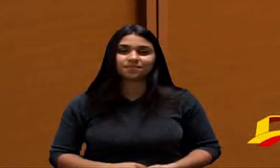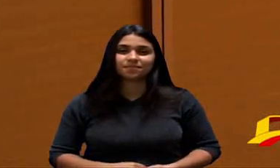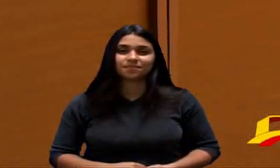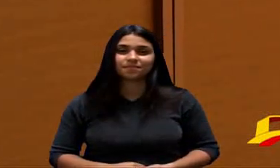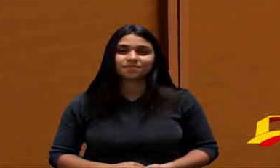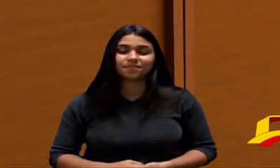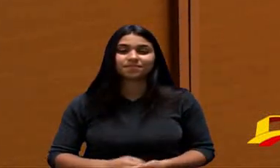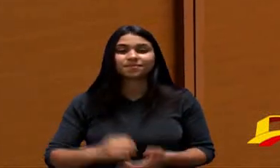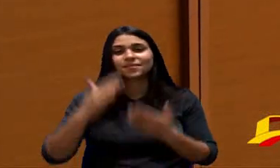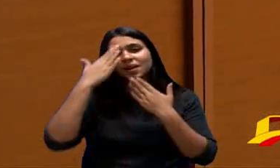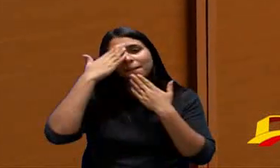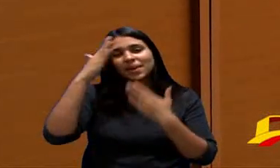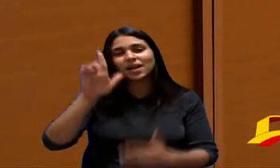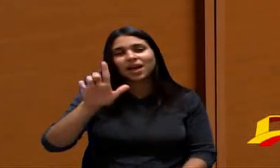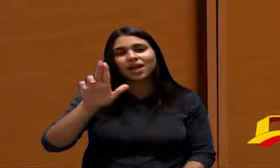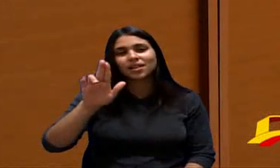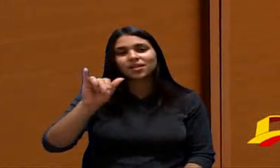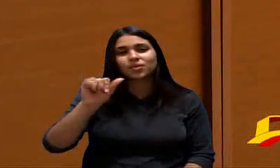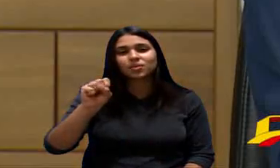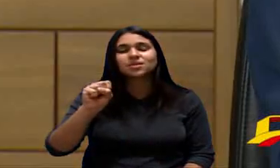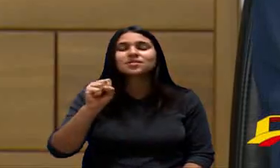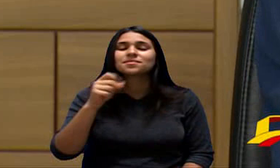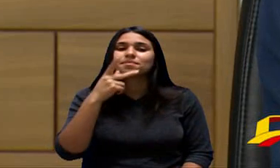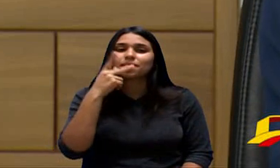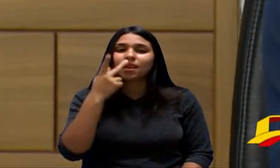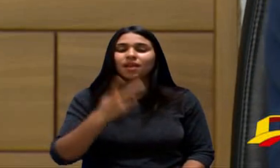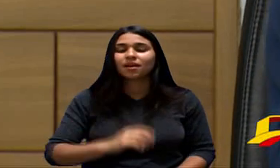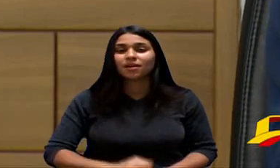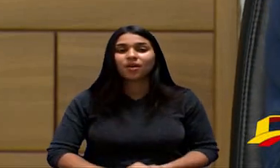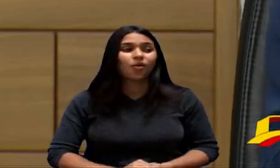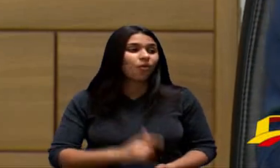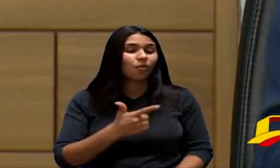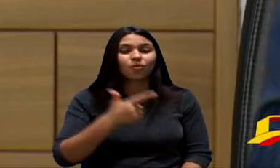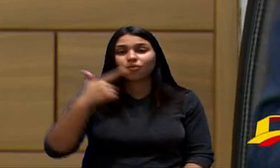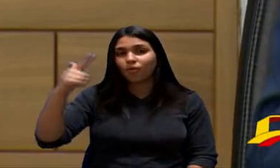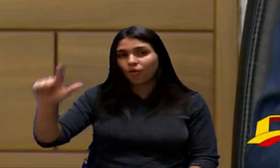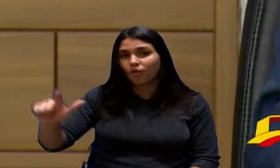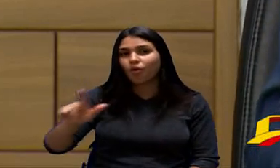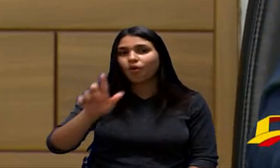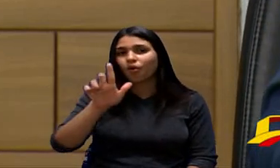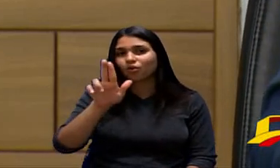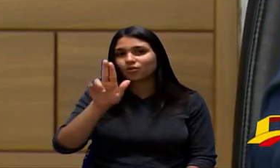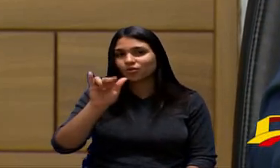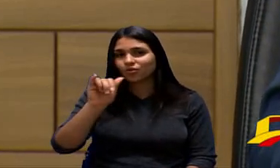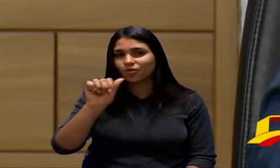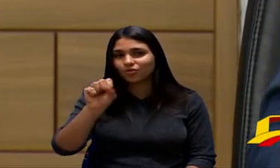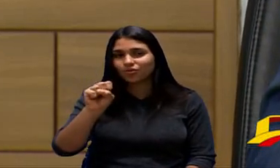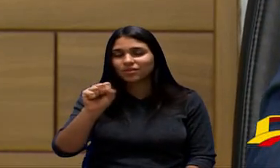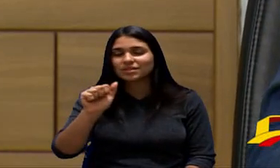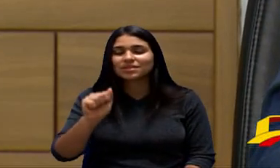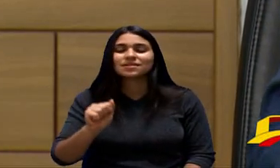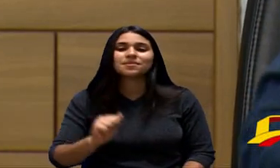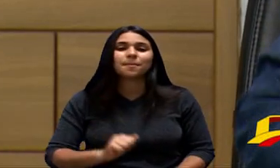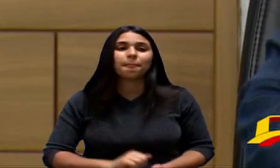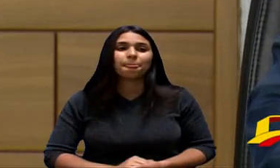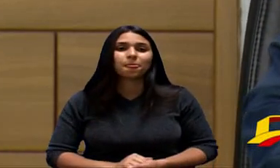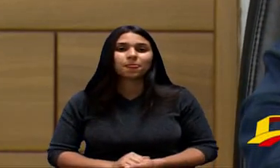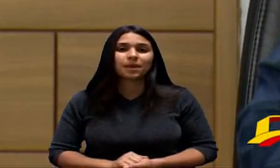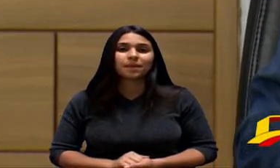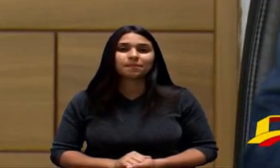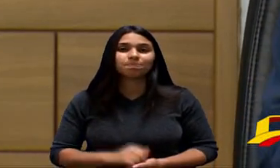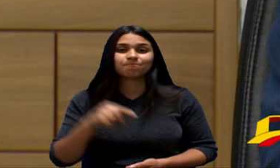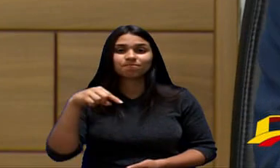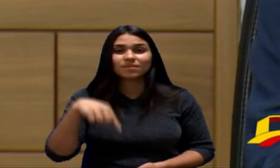Muito Obrigado Luiz Pelas Palavras Agora Vamos Ver Outro Luiz Que É O Presidente Do Sindicato Sorocaba Dos Postos Combustíveis